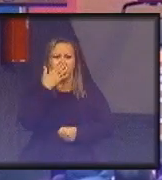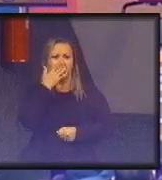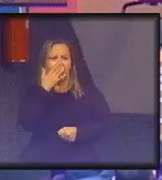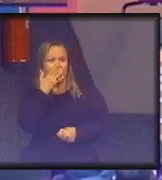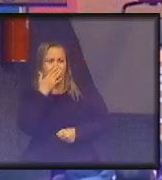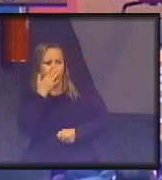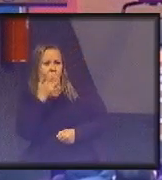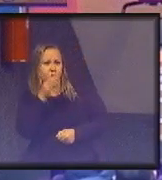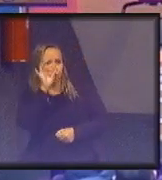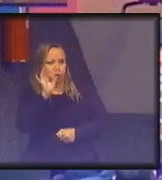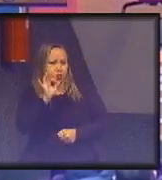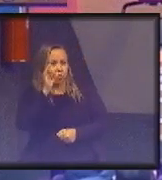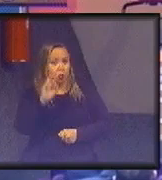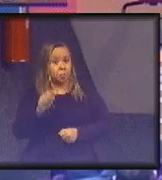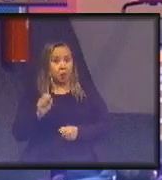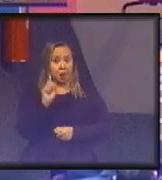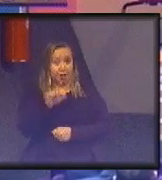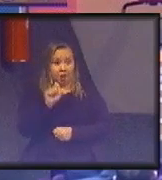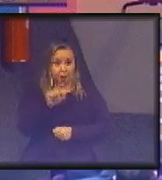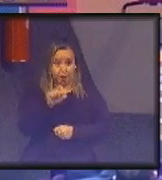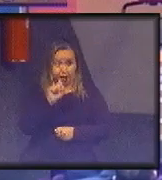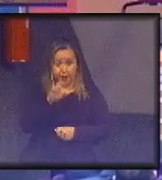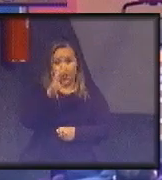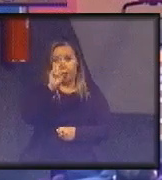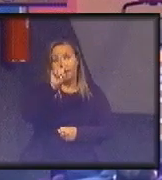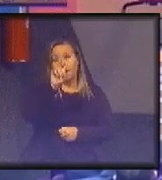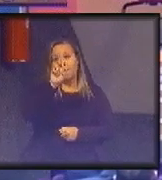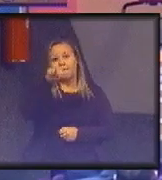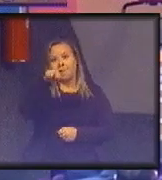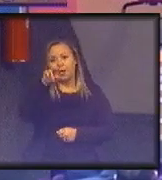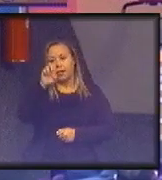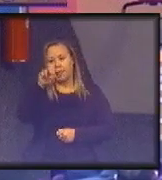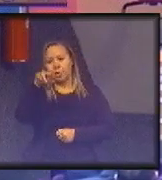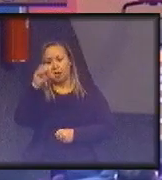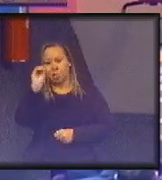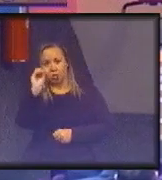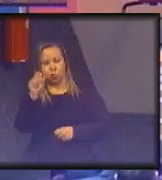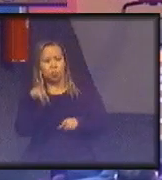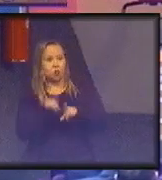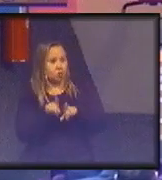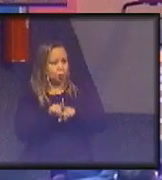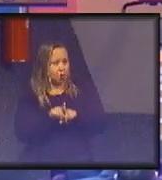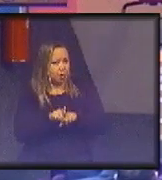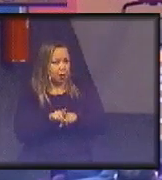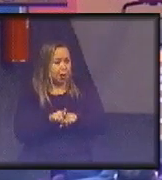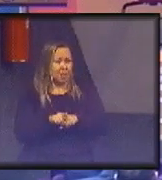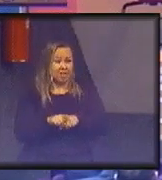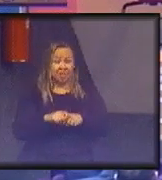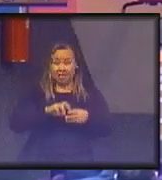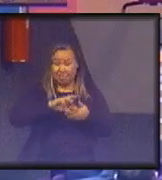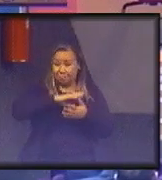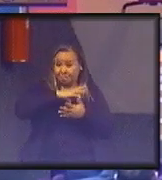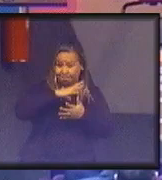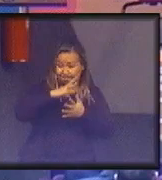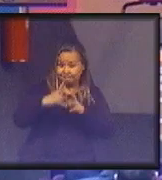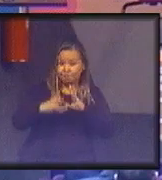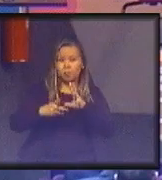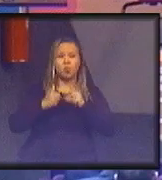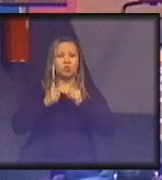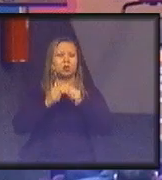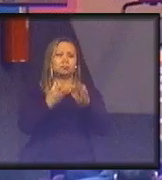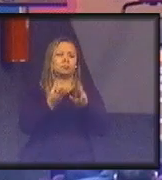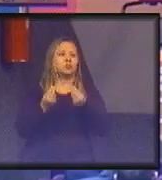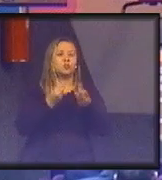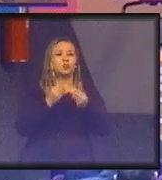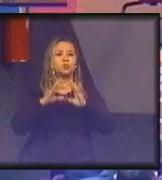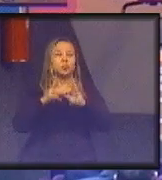pesticida, e com isso você viabiliza a competitividade e diminui no outro. Quer dizer, você tem uma série de repertórios. E o